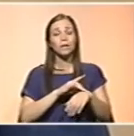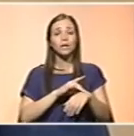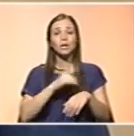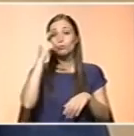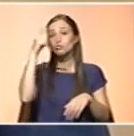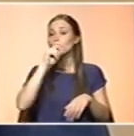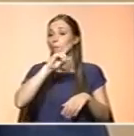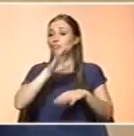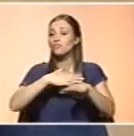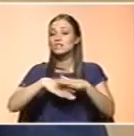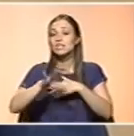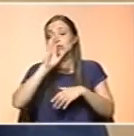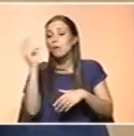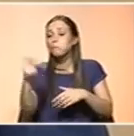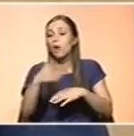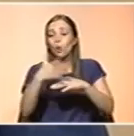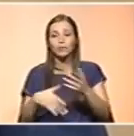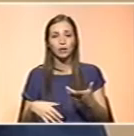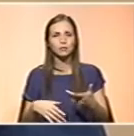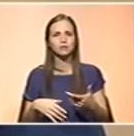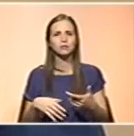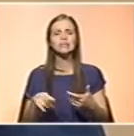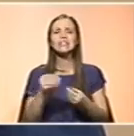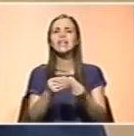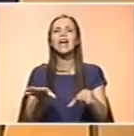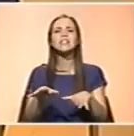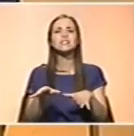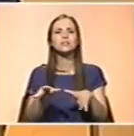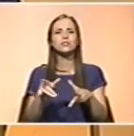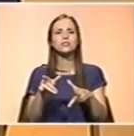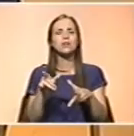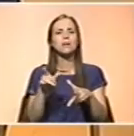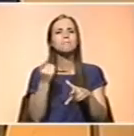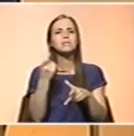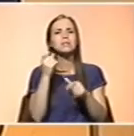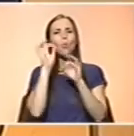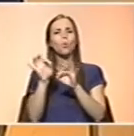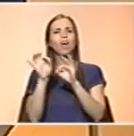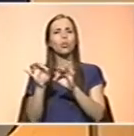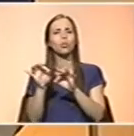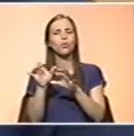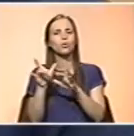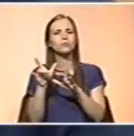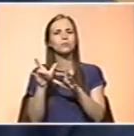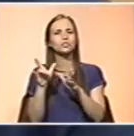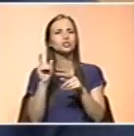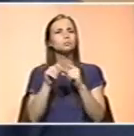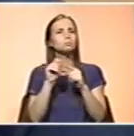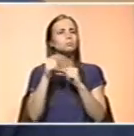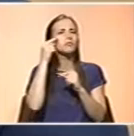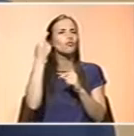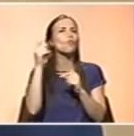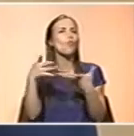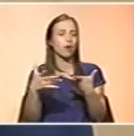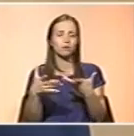fazer em situações de intercurrência. que cuidados especiais é que estas crianças precisam? Olha, primeira, e isso começa logo muito